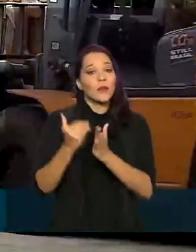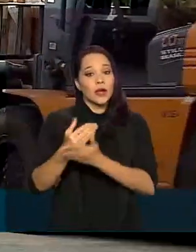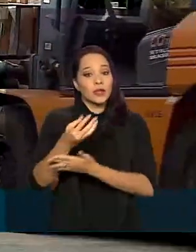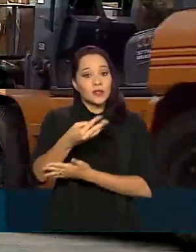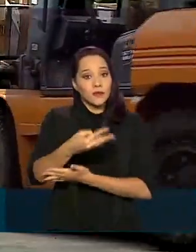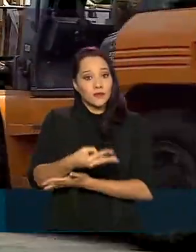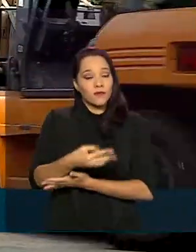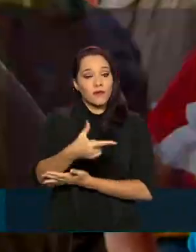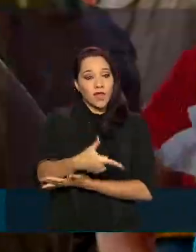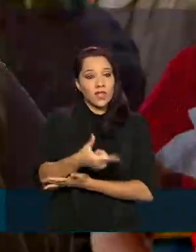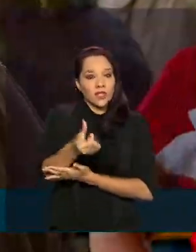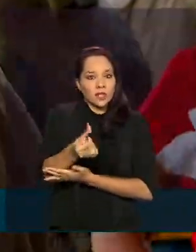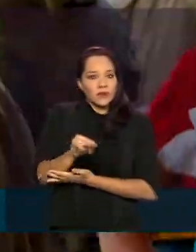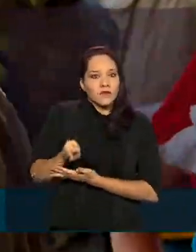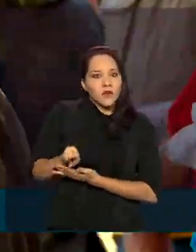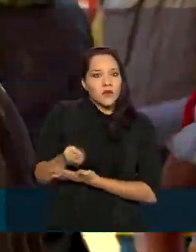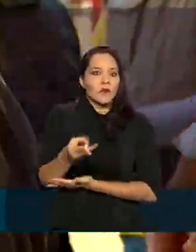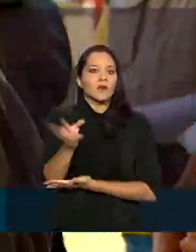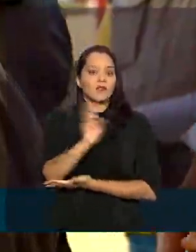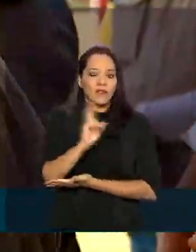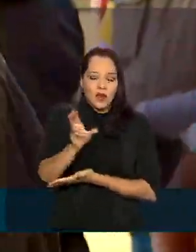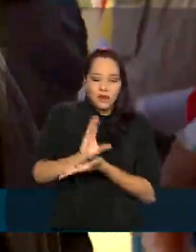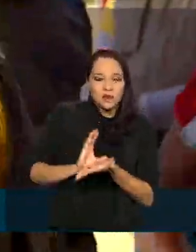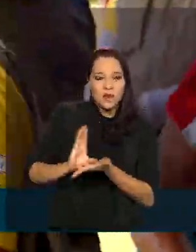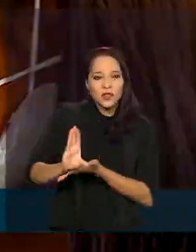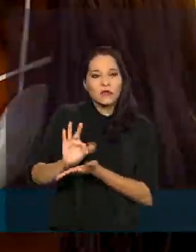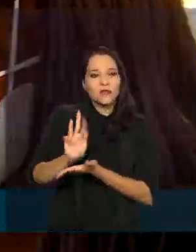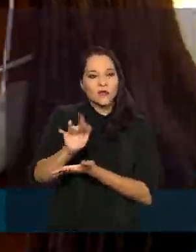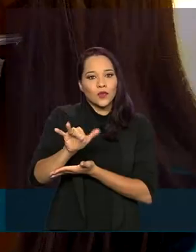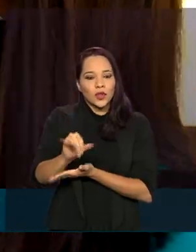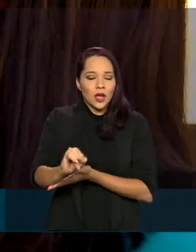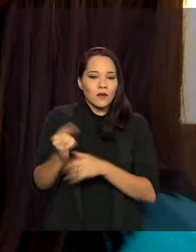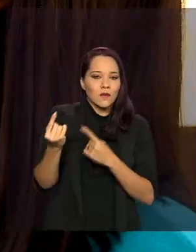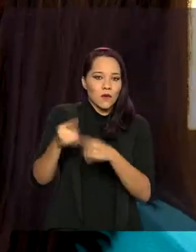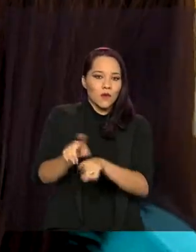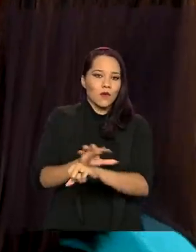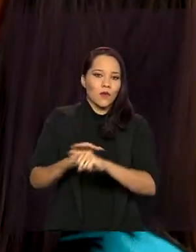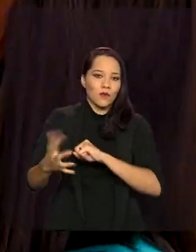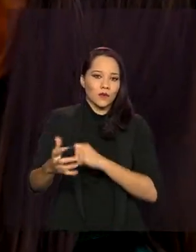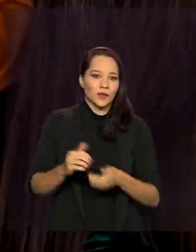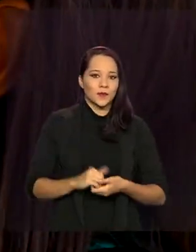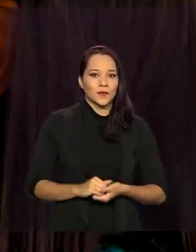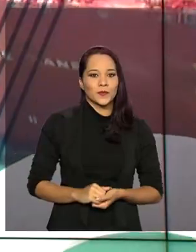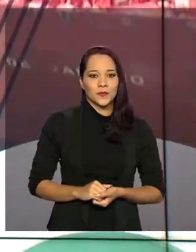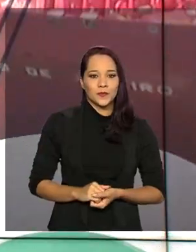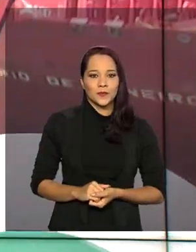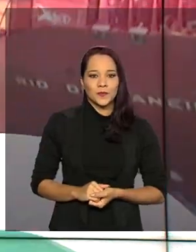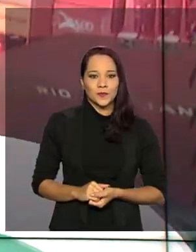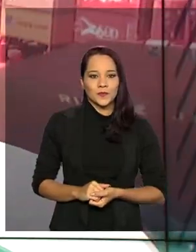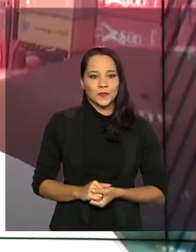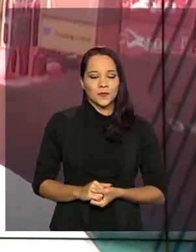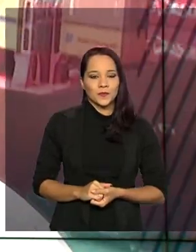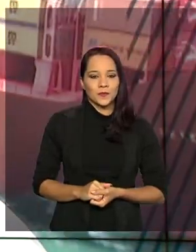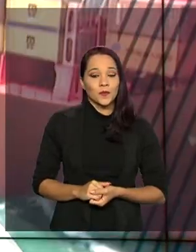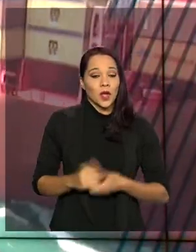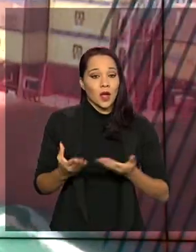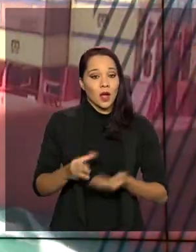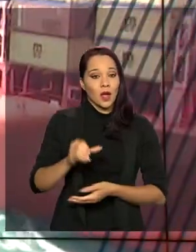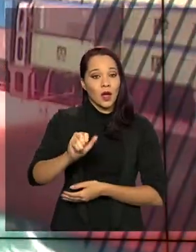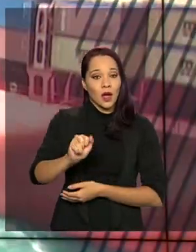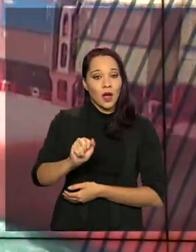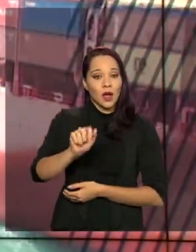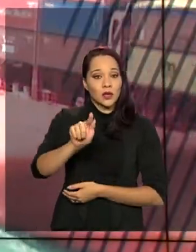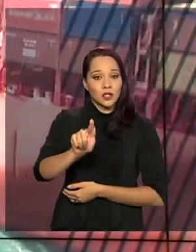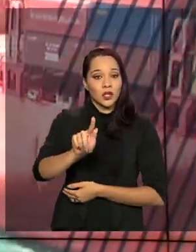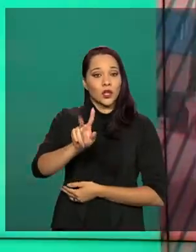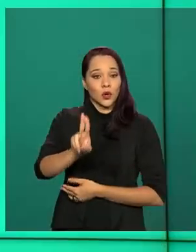milhões de reais investidos pela FUNAI para combater a Covid-19. A Advocacia